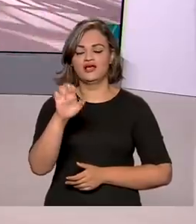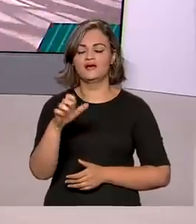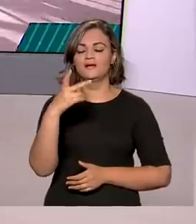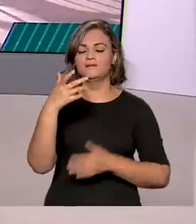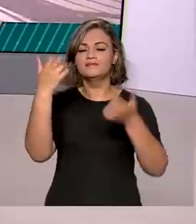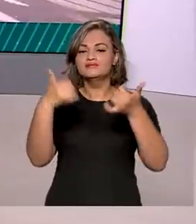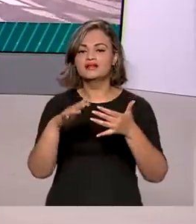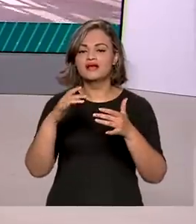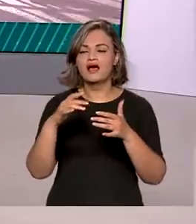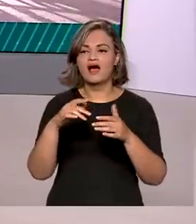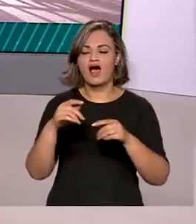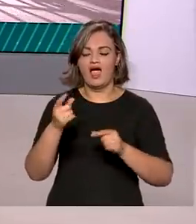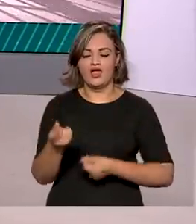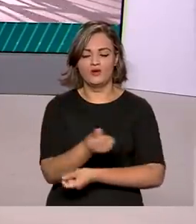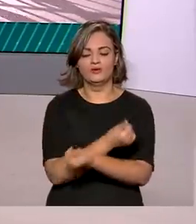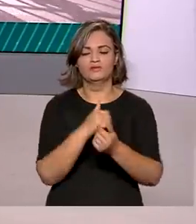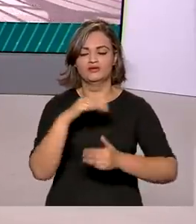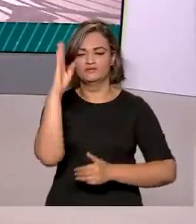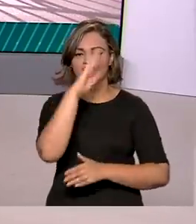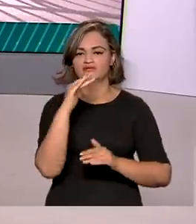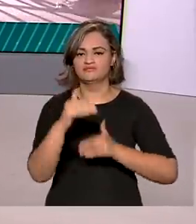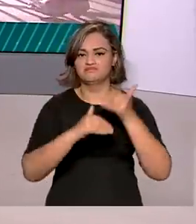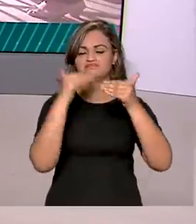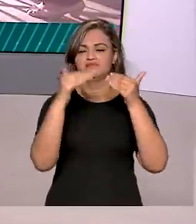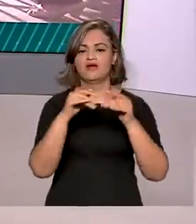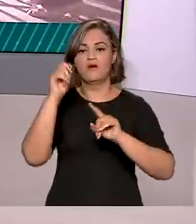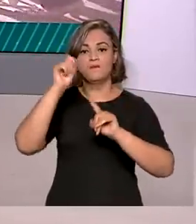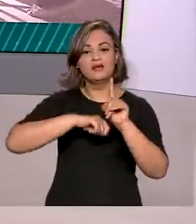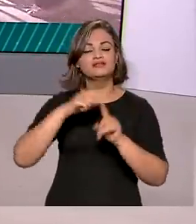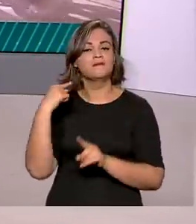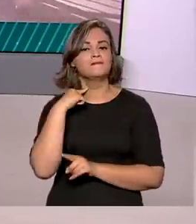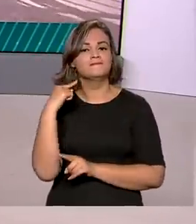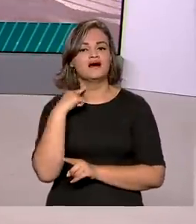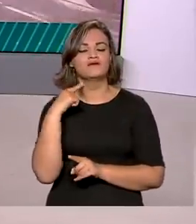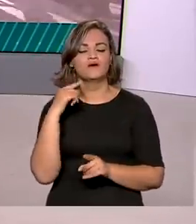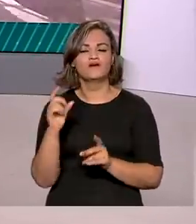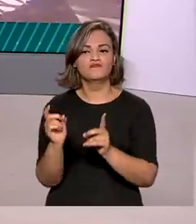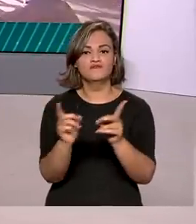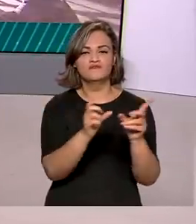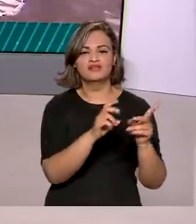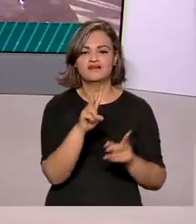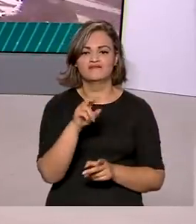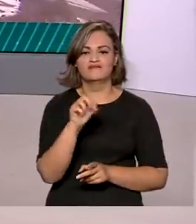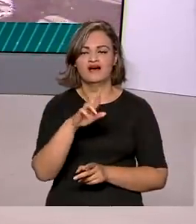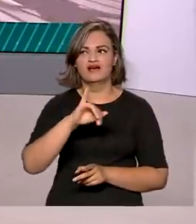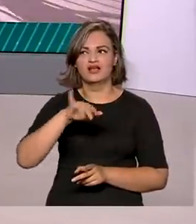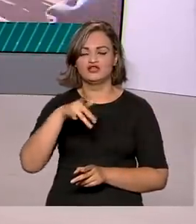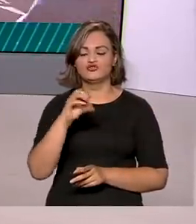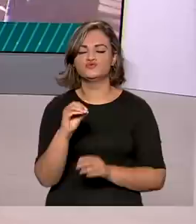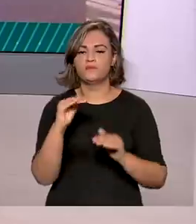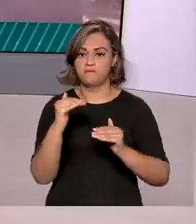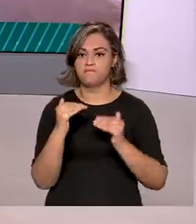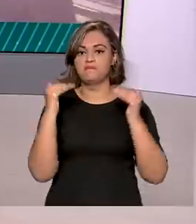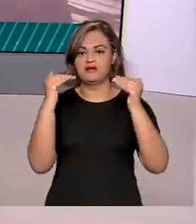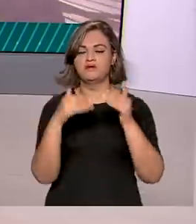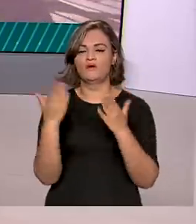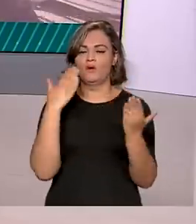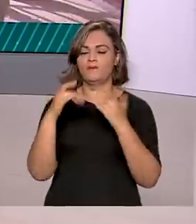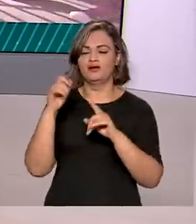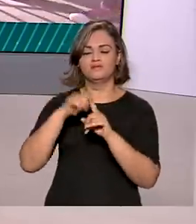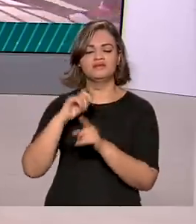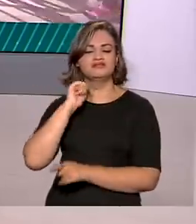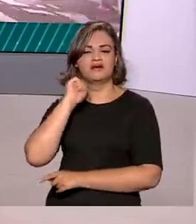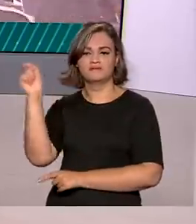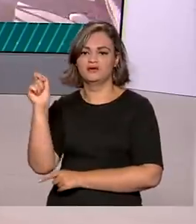recuperação da economia brasileira. Em maio, o comércio varejista apresentou crescimento em relação a abril em 26 unidades da